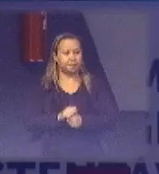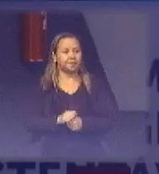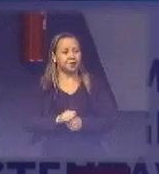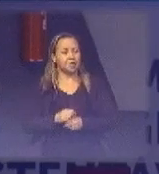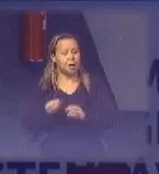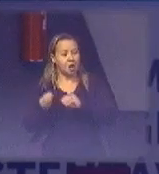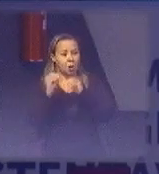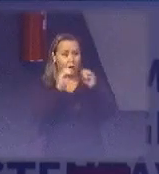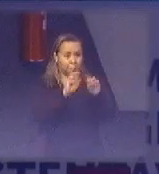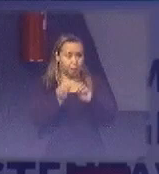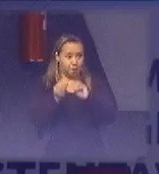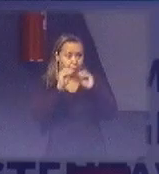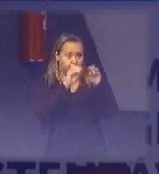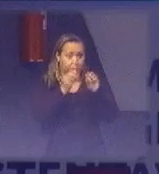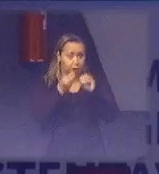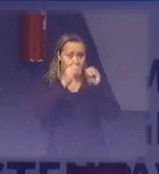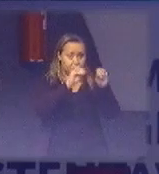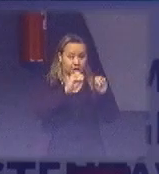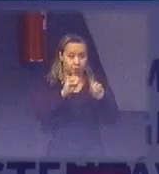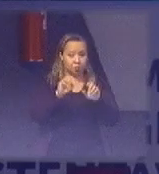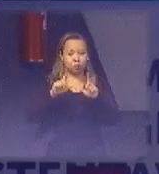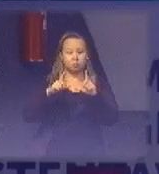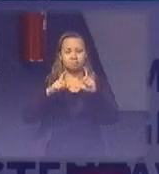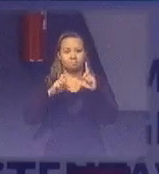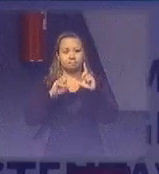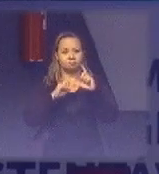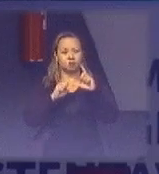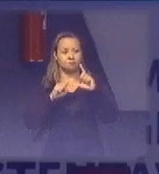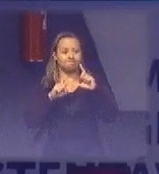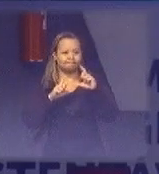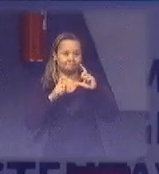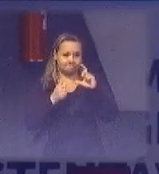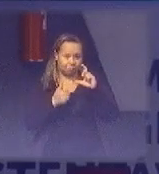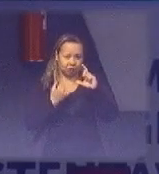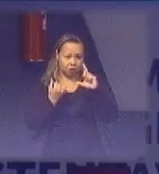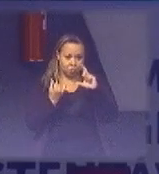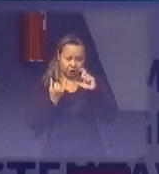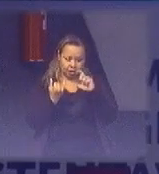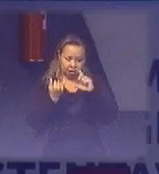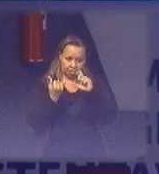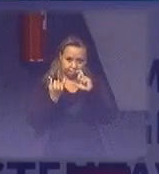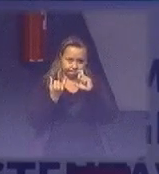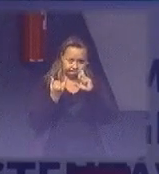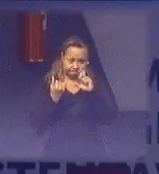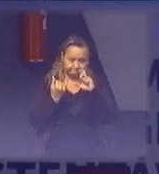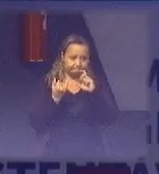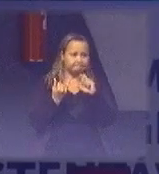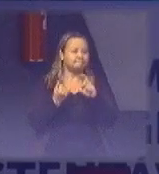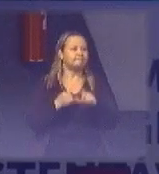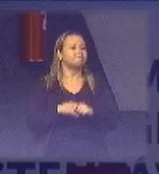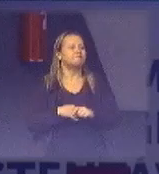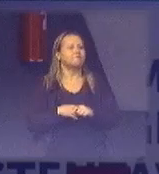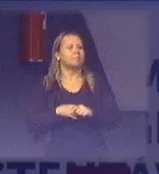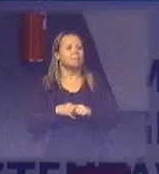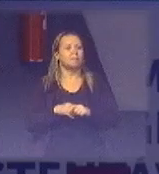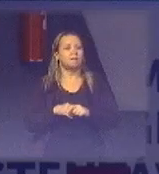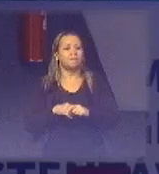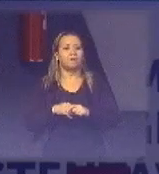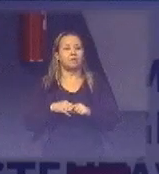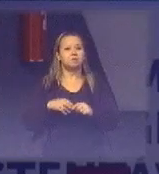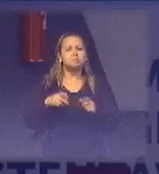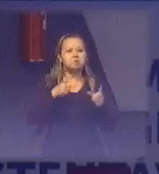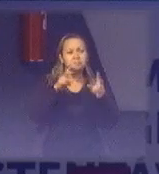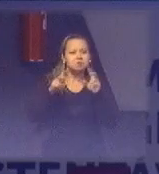criamos um Instagram para documentar, inclusive como forma de reconhecimento das pessoas que estejam interessadas